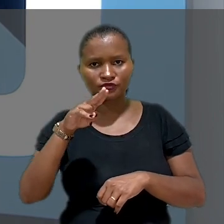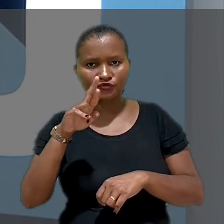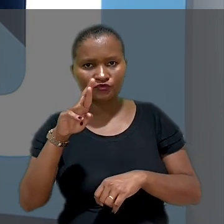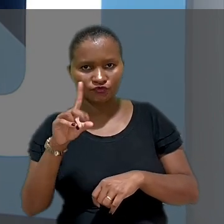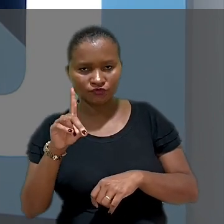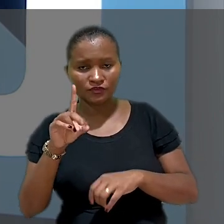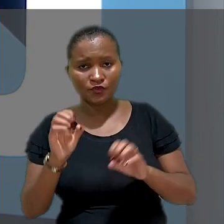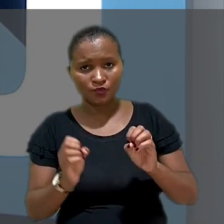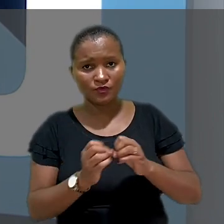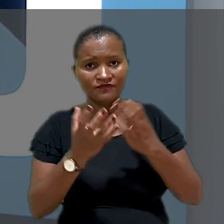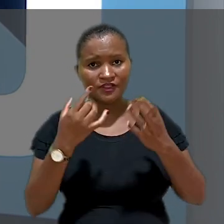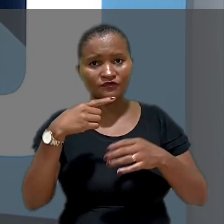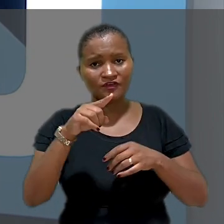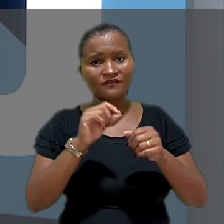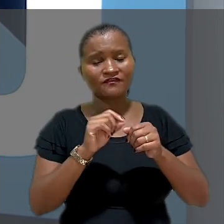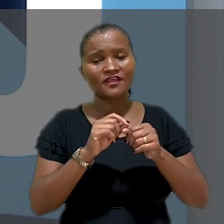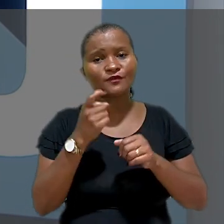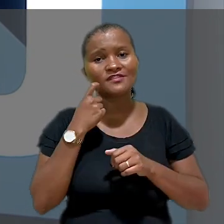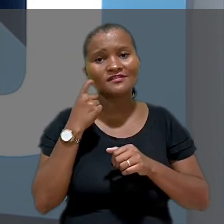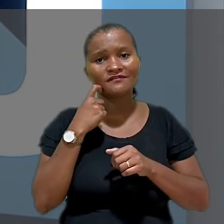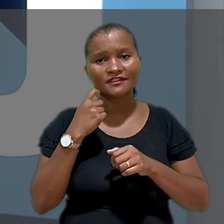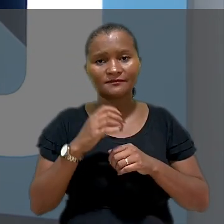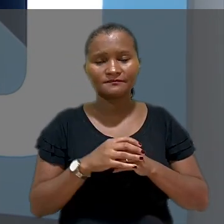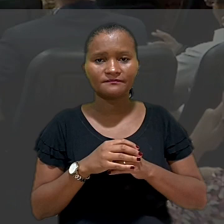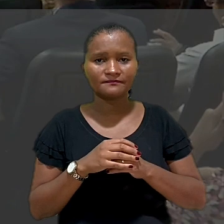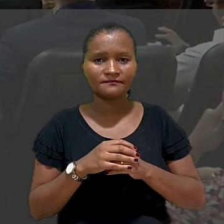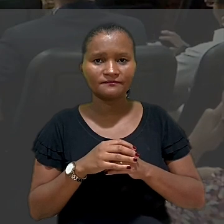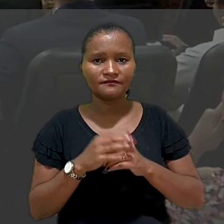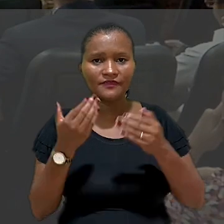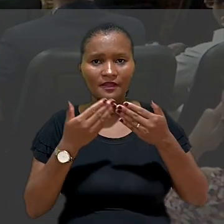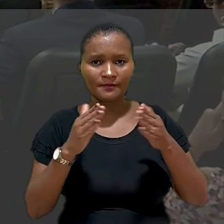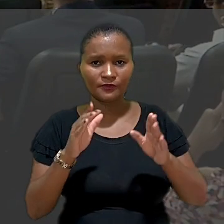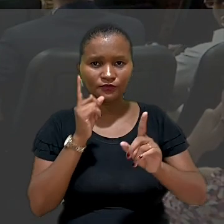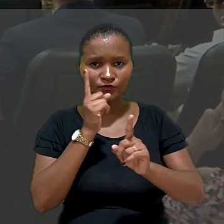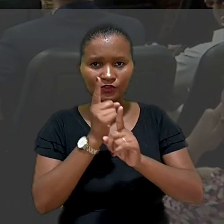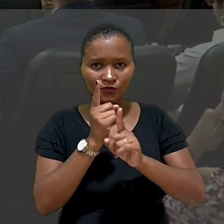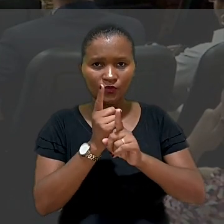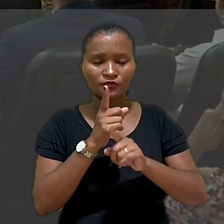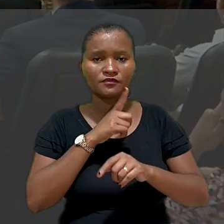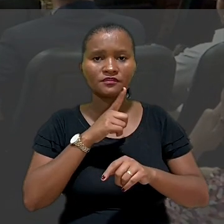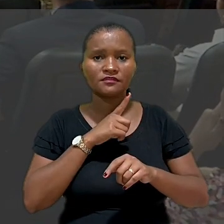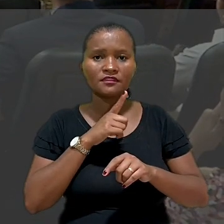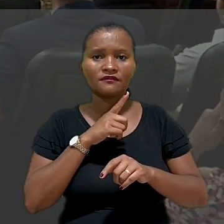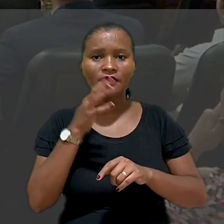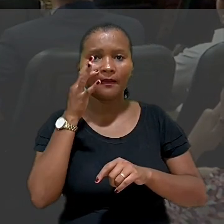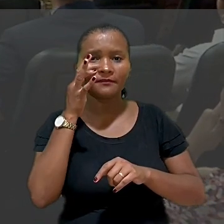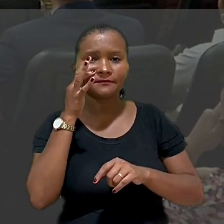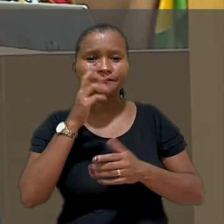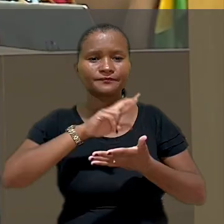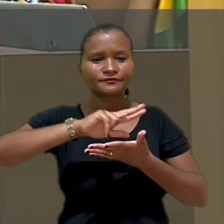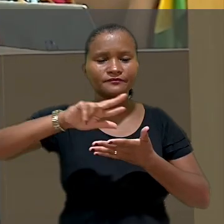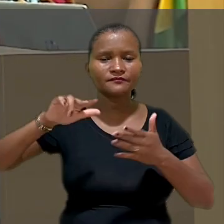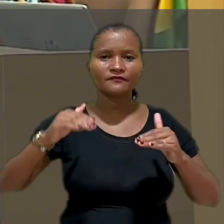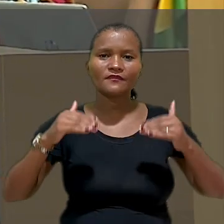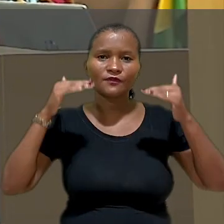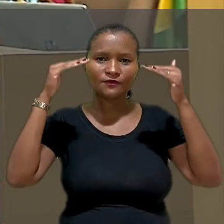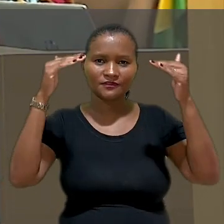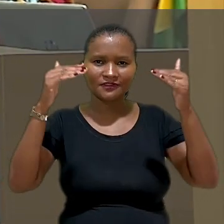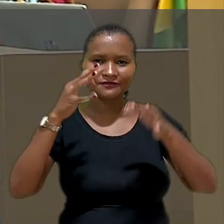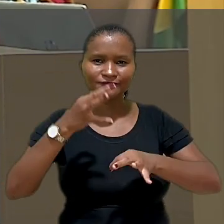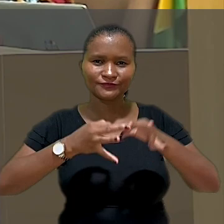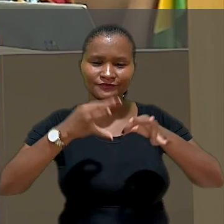O evento simultâneo será realizado até esta sexta-feira. A abertura do encontro contou com a presença de diversas